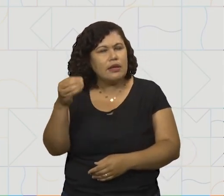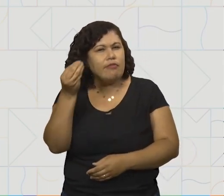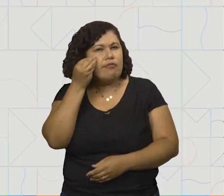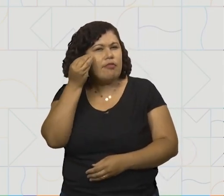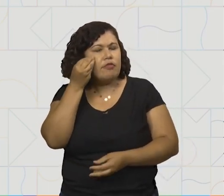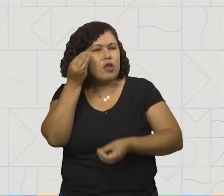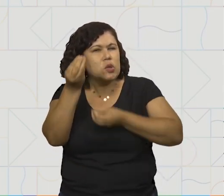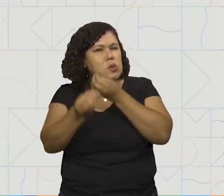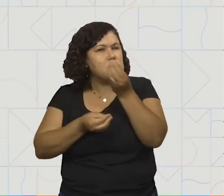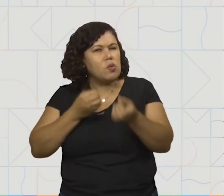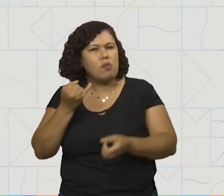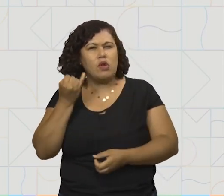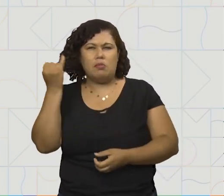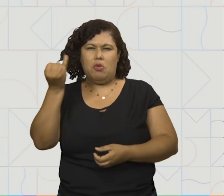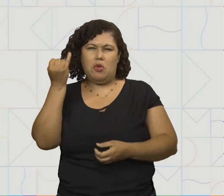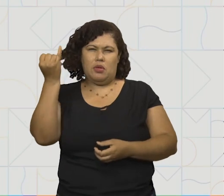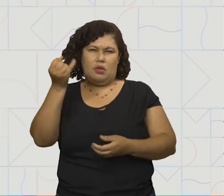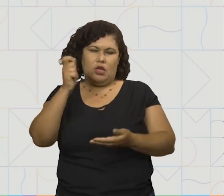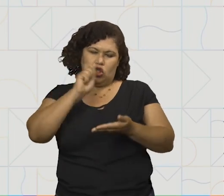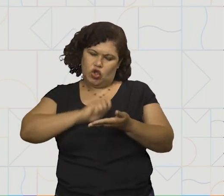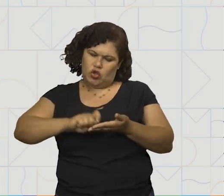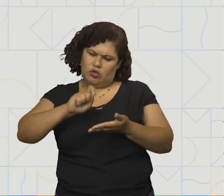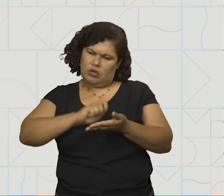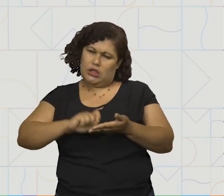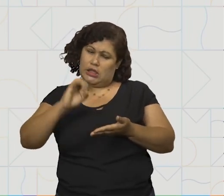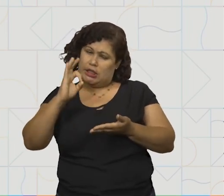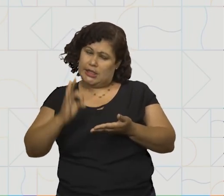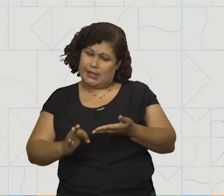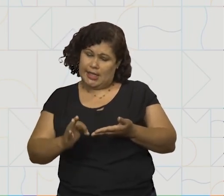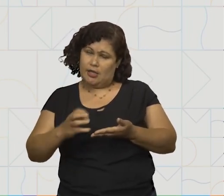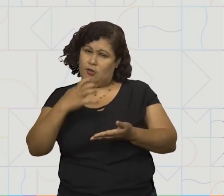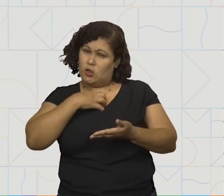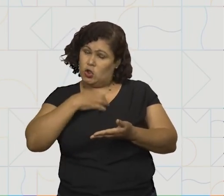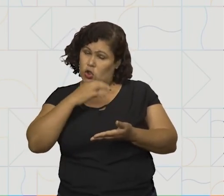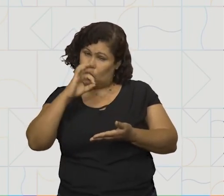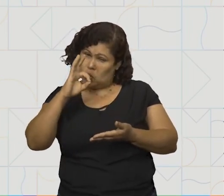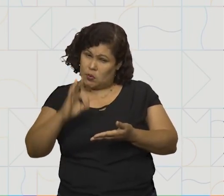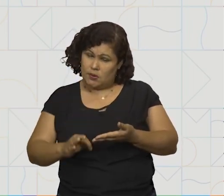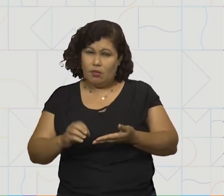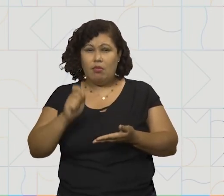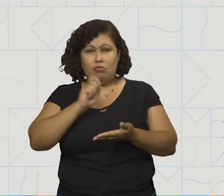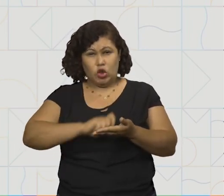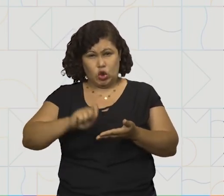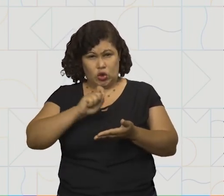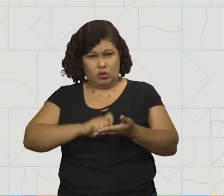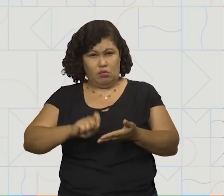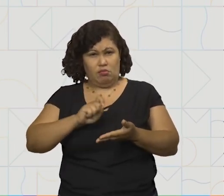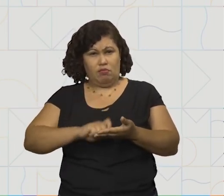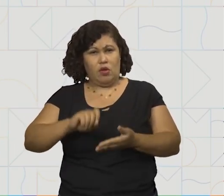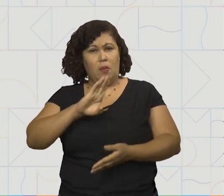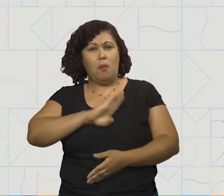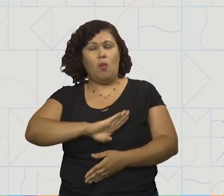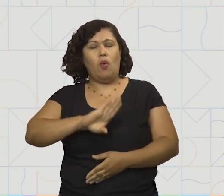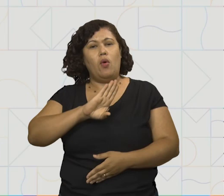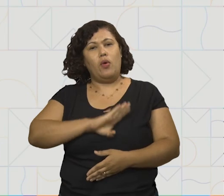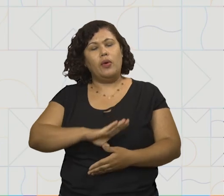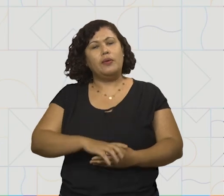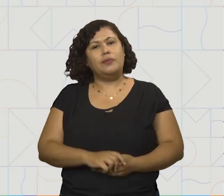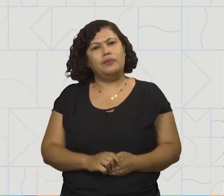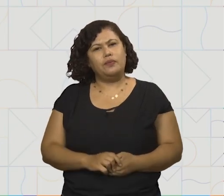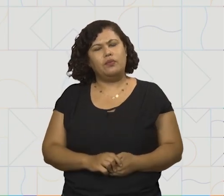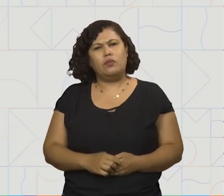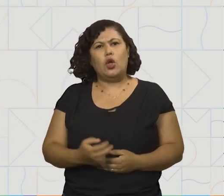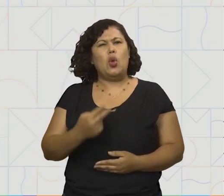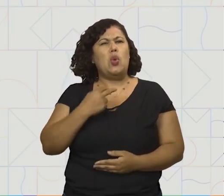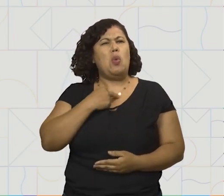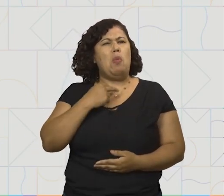corretamente. Lembram? Existe uma forma correta de escrever palavras na nossa língua. Não